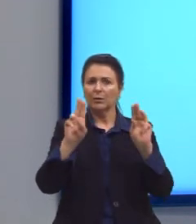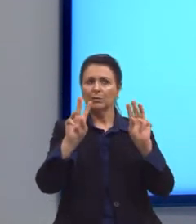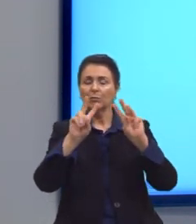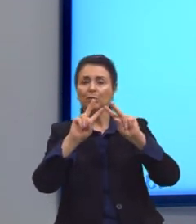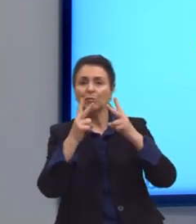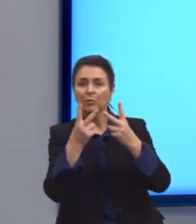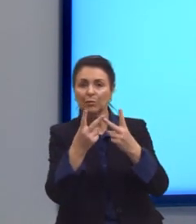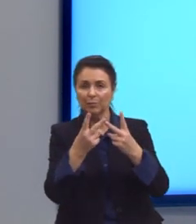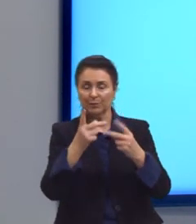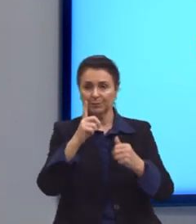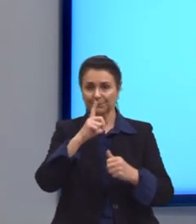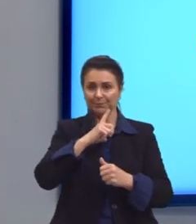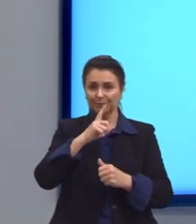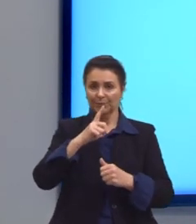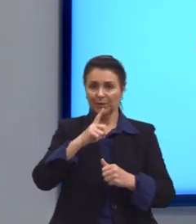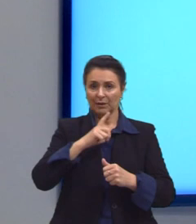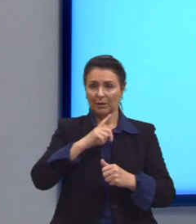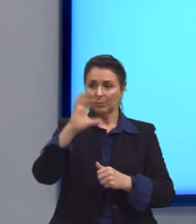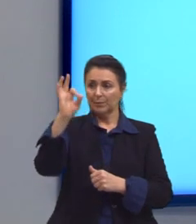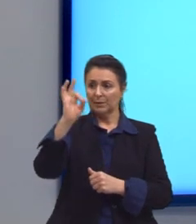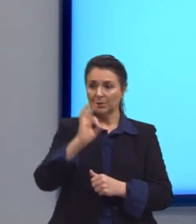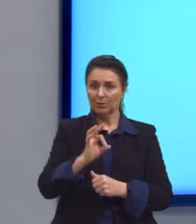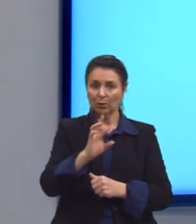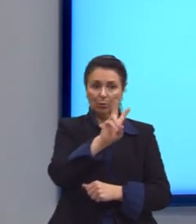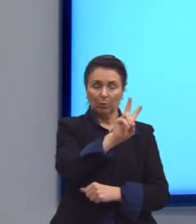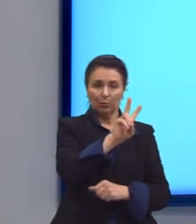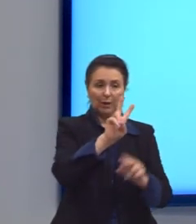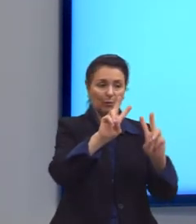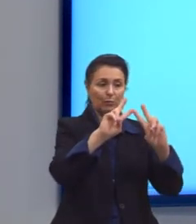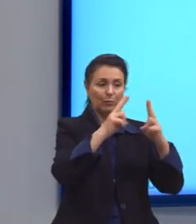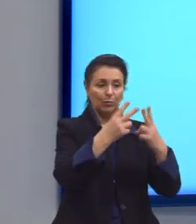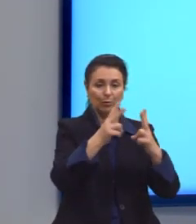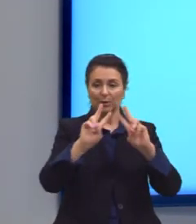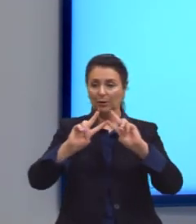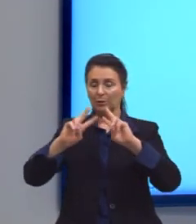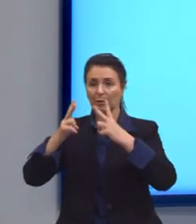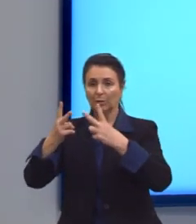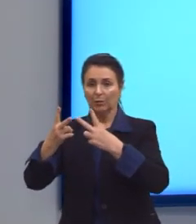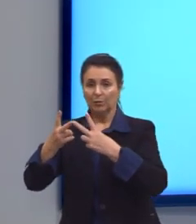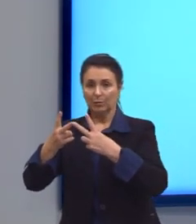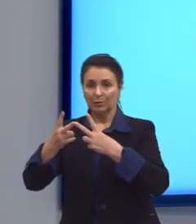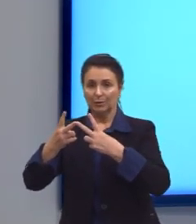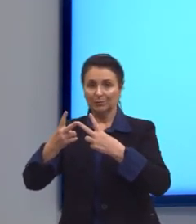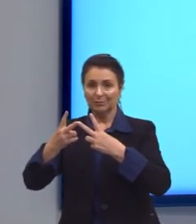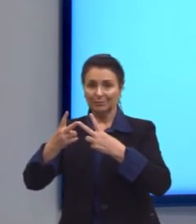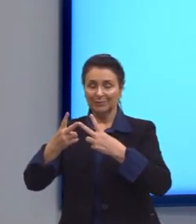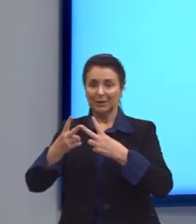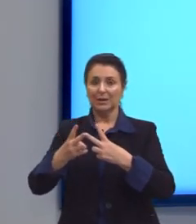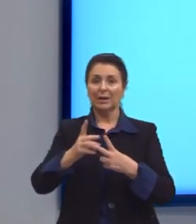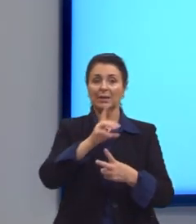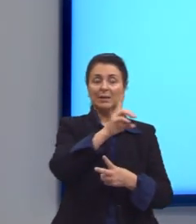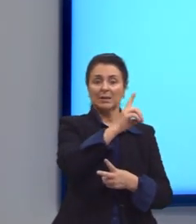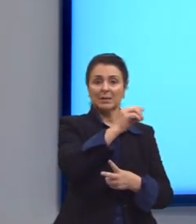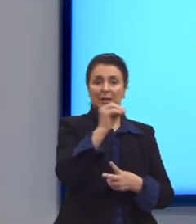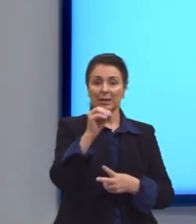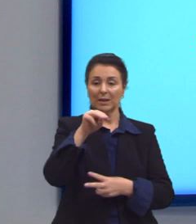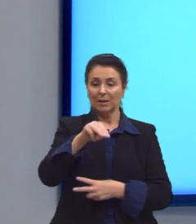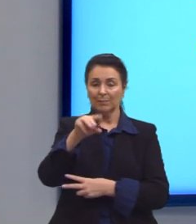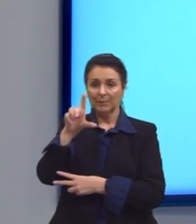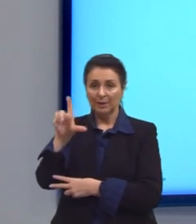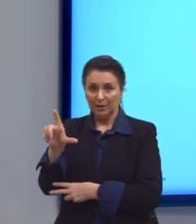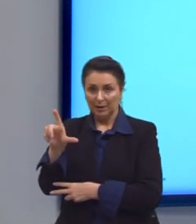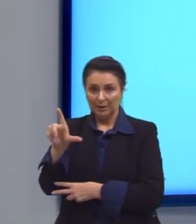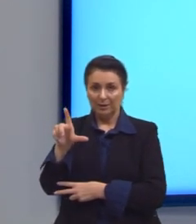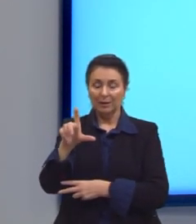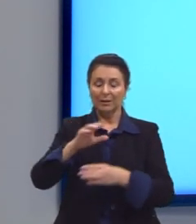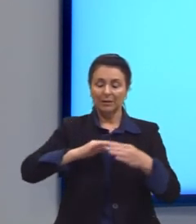eu vou ter um percentual volume-volume, que indica que o volume do soluto em 100 ml ou 100 unidades da solução. Aí nós